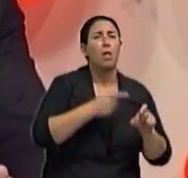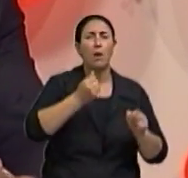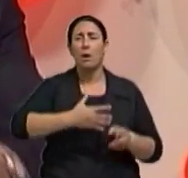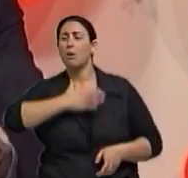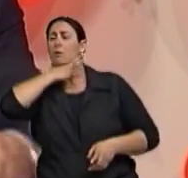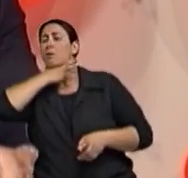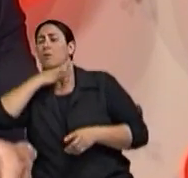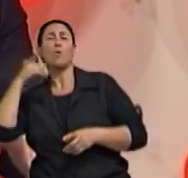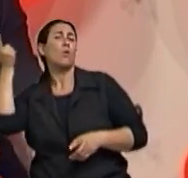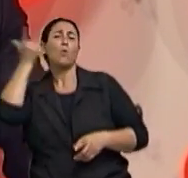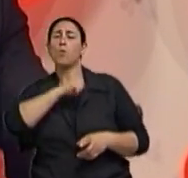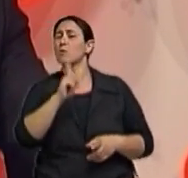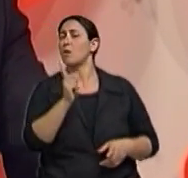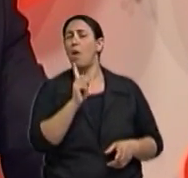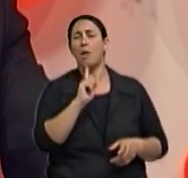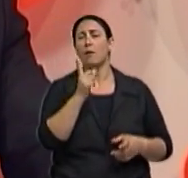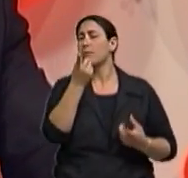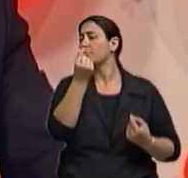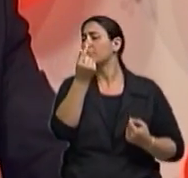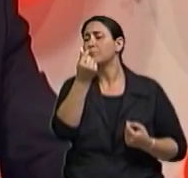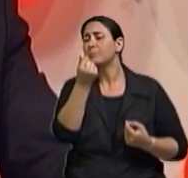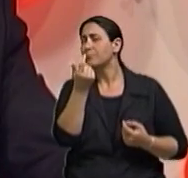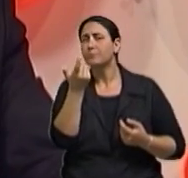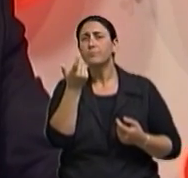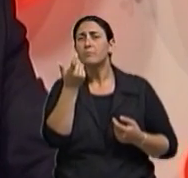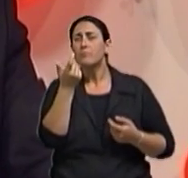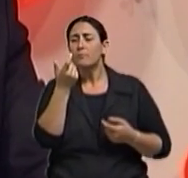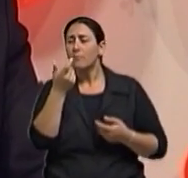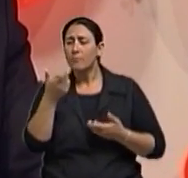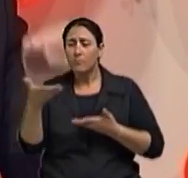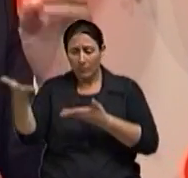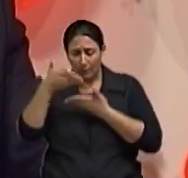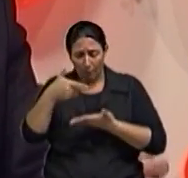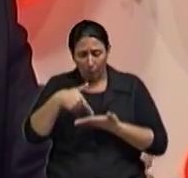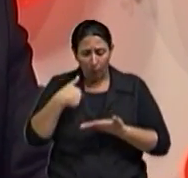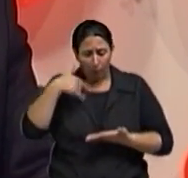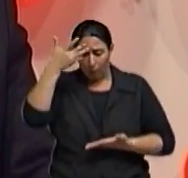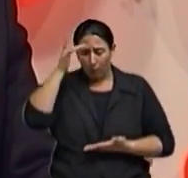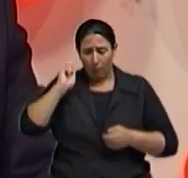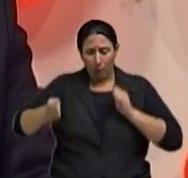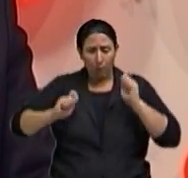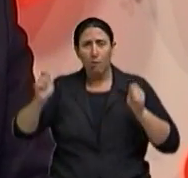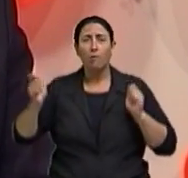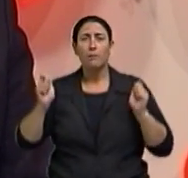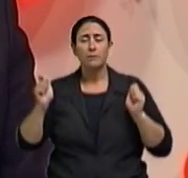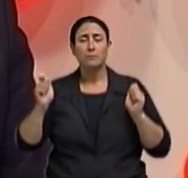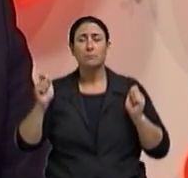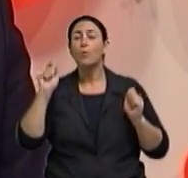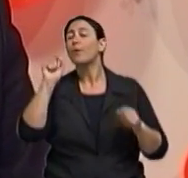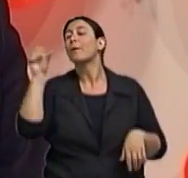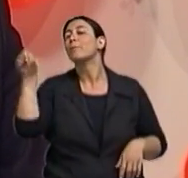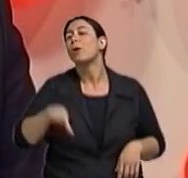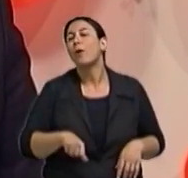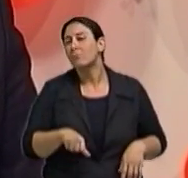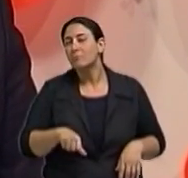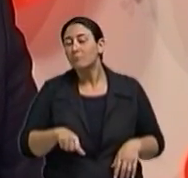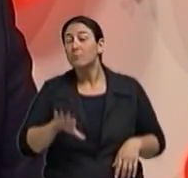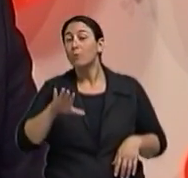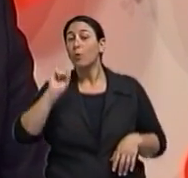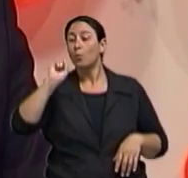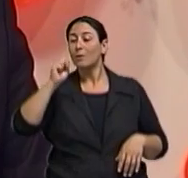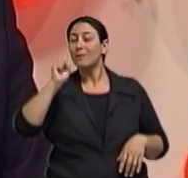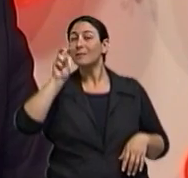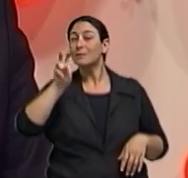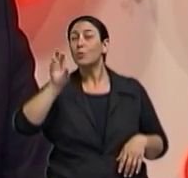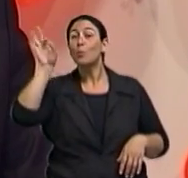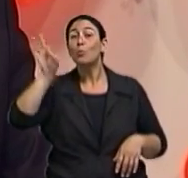de receber toda aquela fatura no final do mês. E o que é pior, 85% dos